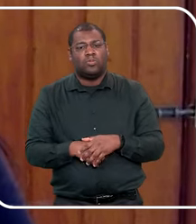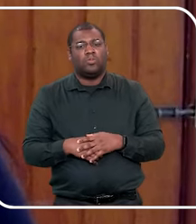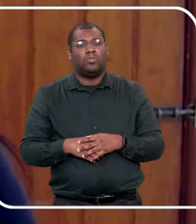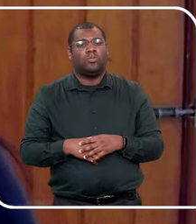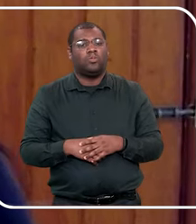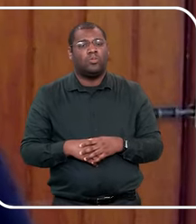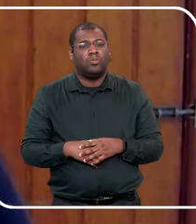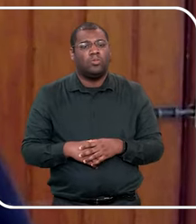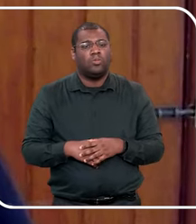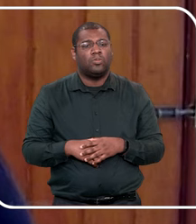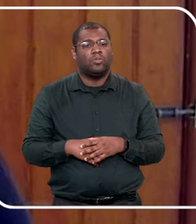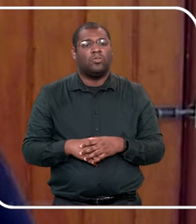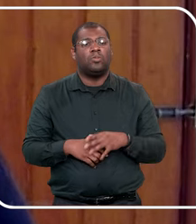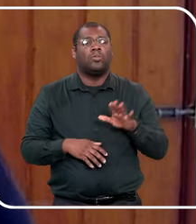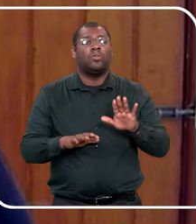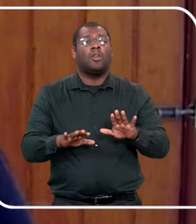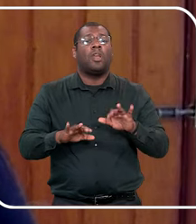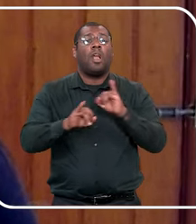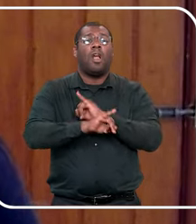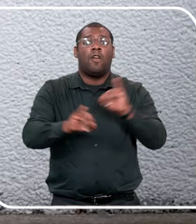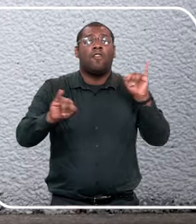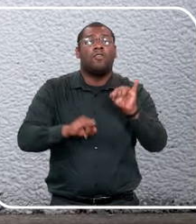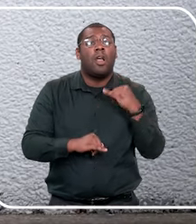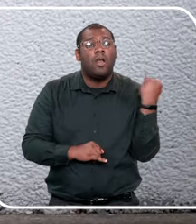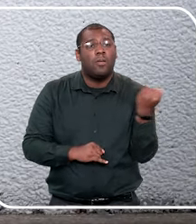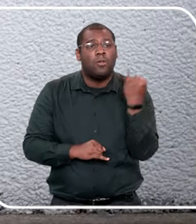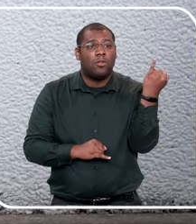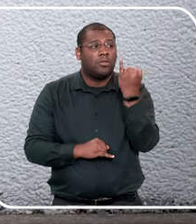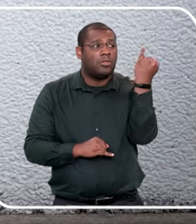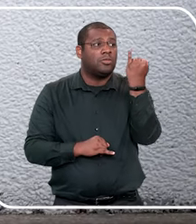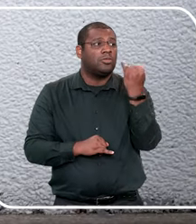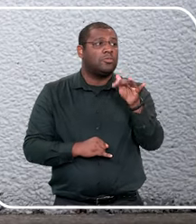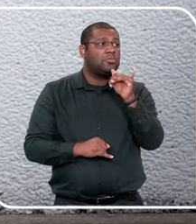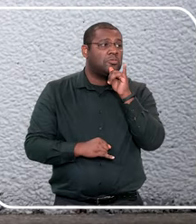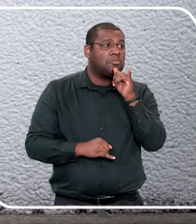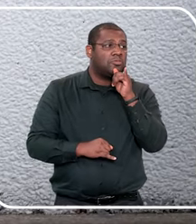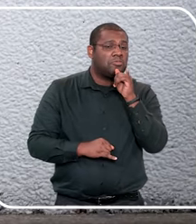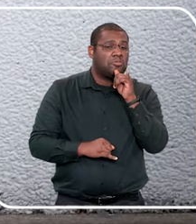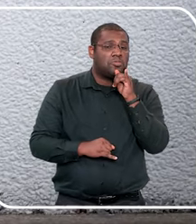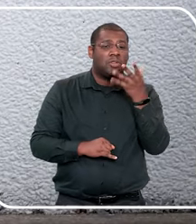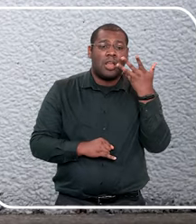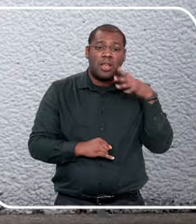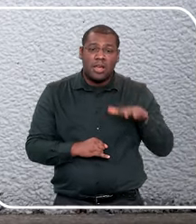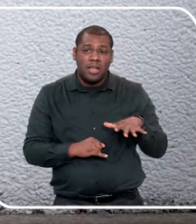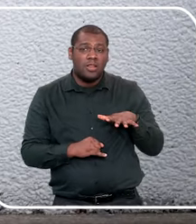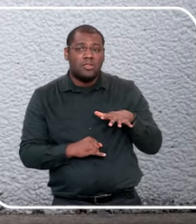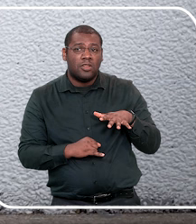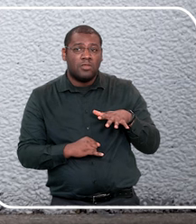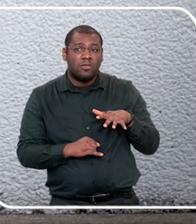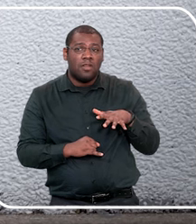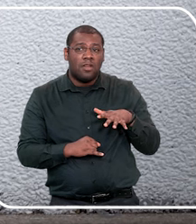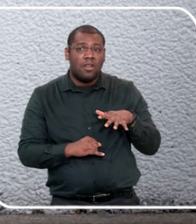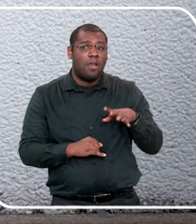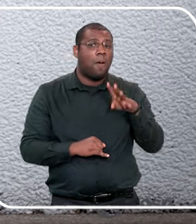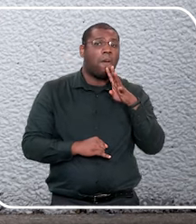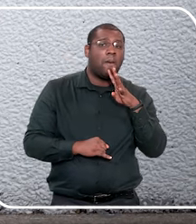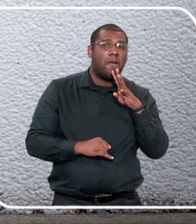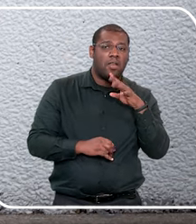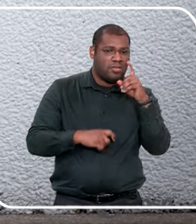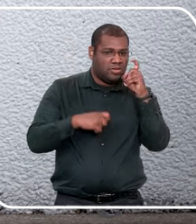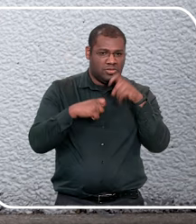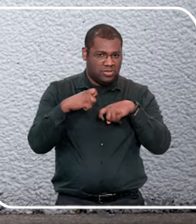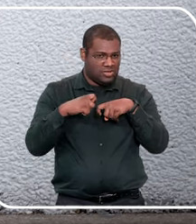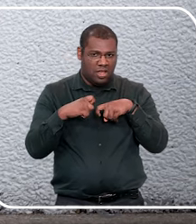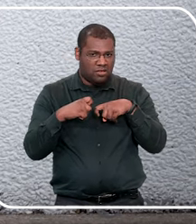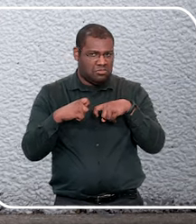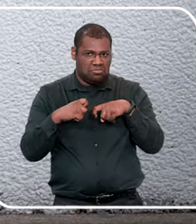hoje tá muito popularizada, né, há uma muito importante que não pode deixar de falar, a criança não tem repertório sexual,